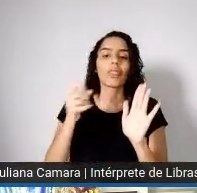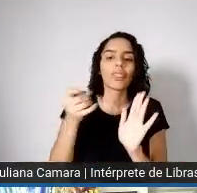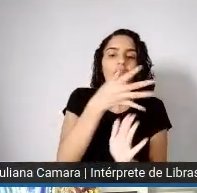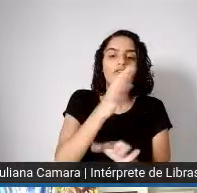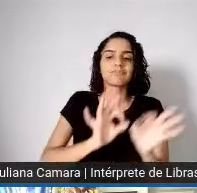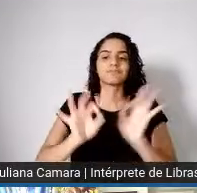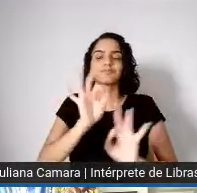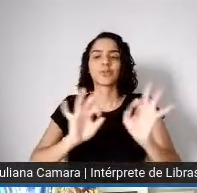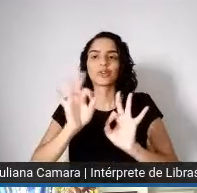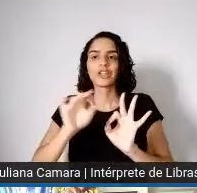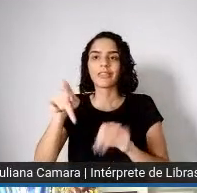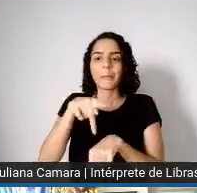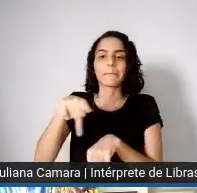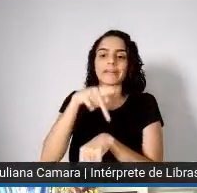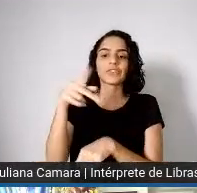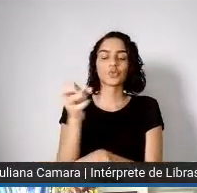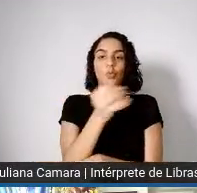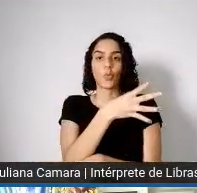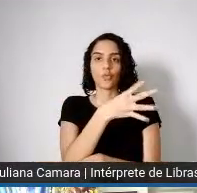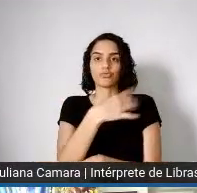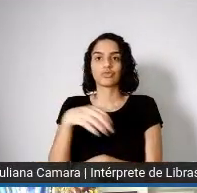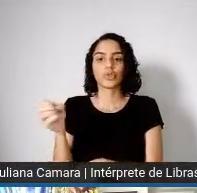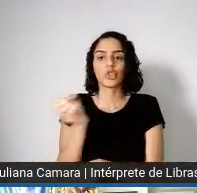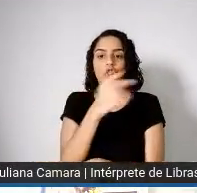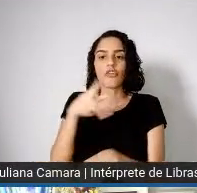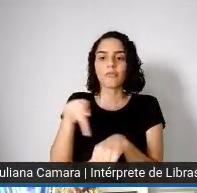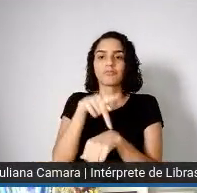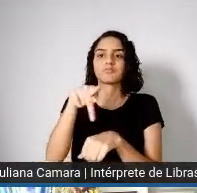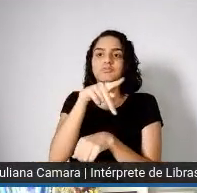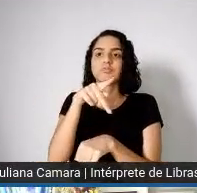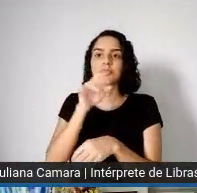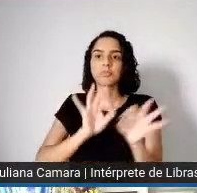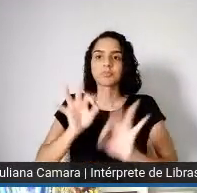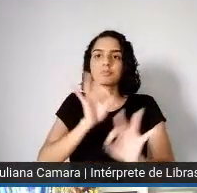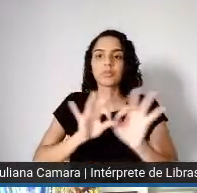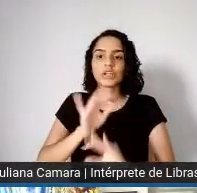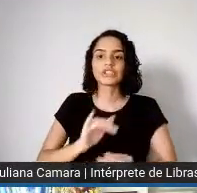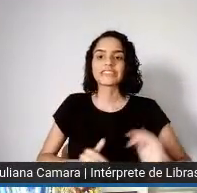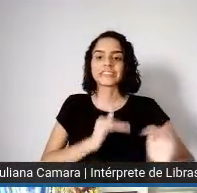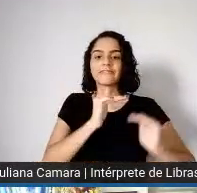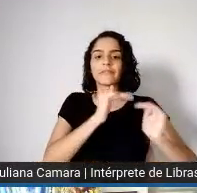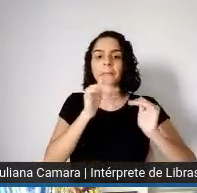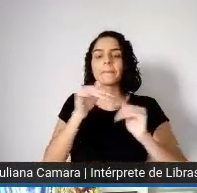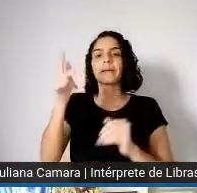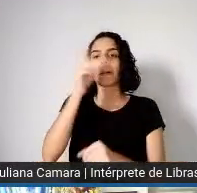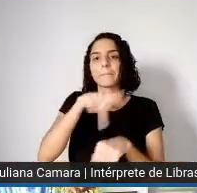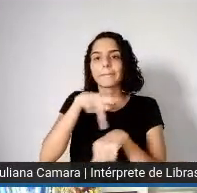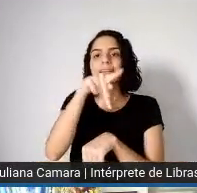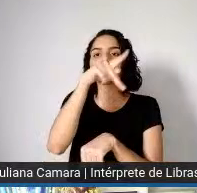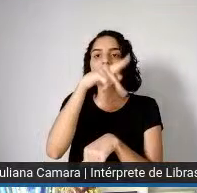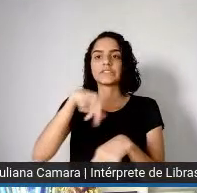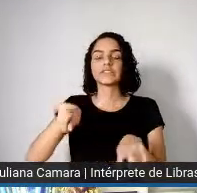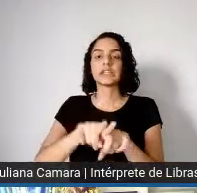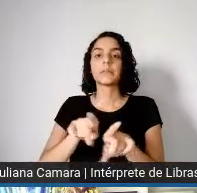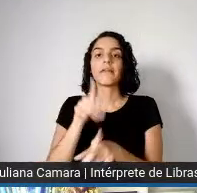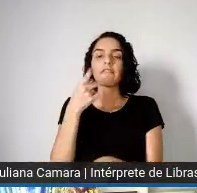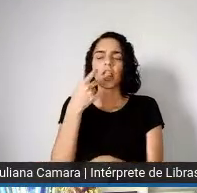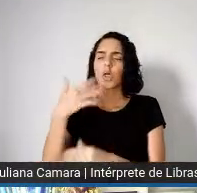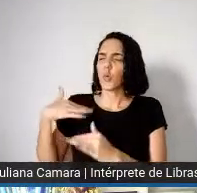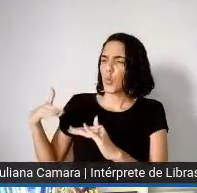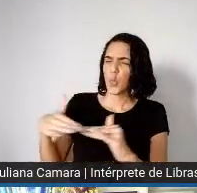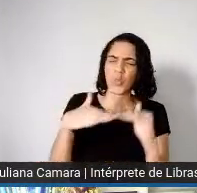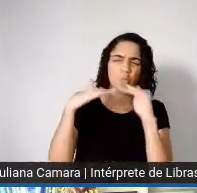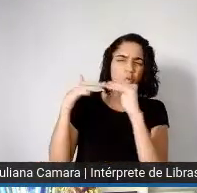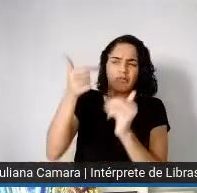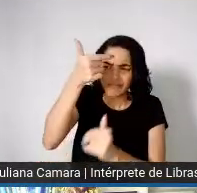de país, um novo projeto de desenvolvimento para o país, e que, ao mesmo tempo, e aí concordando completamente com o Maurício, que